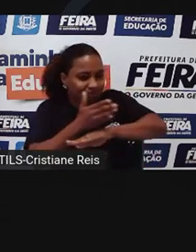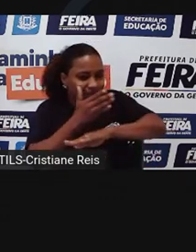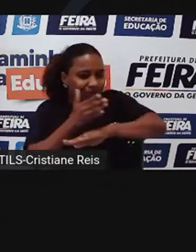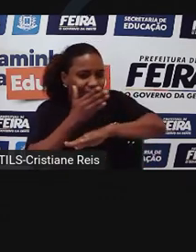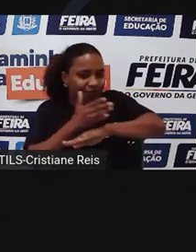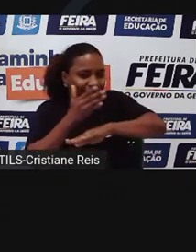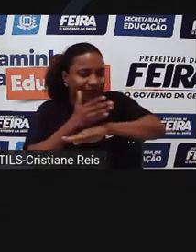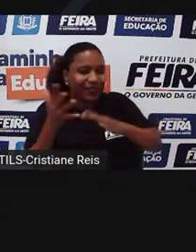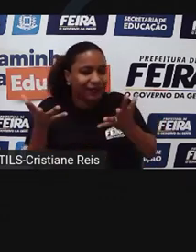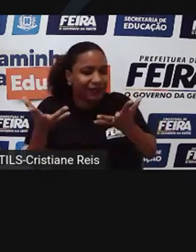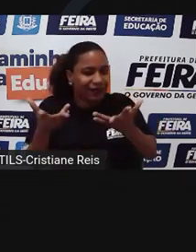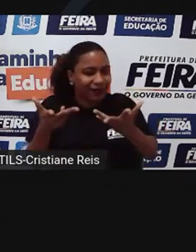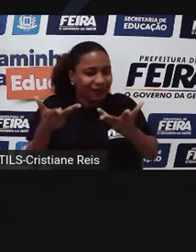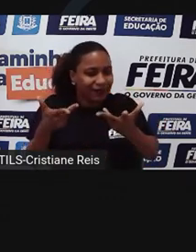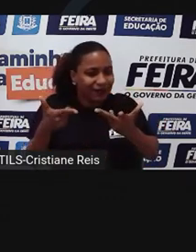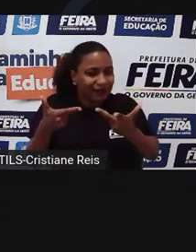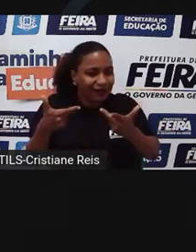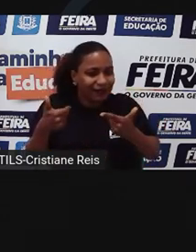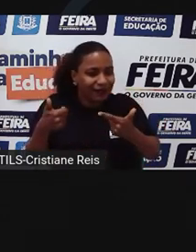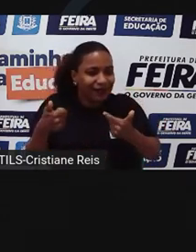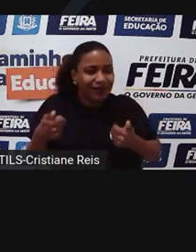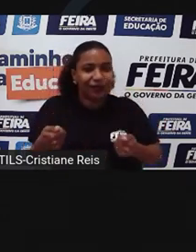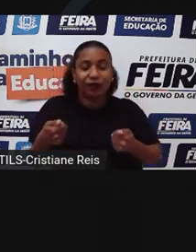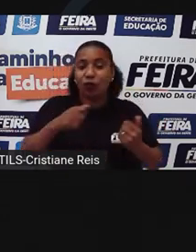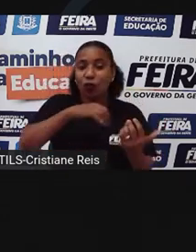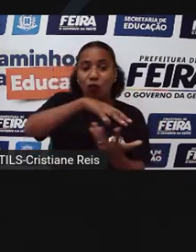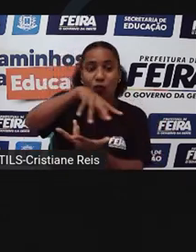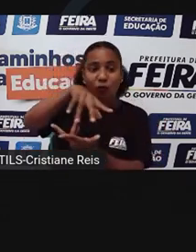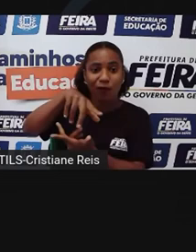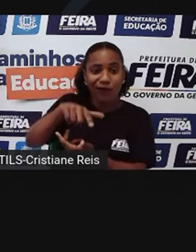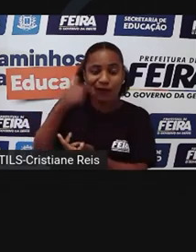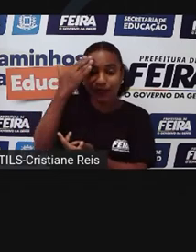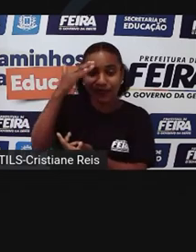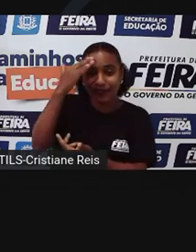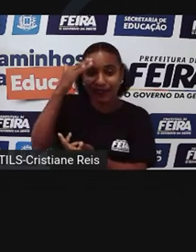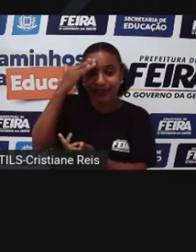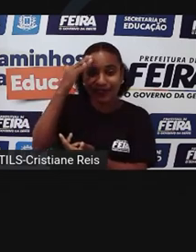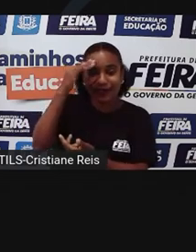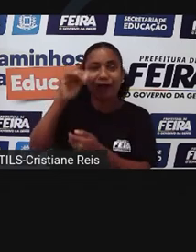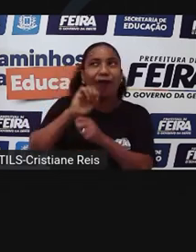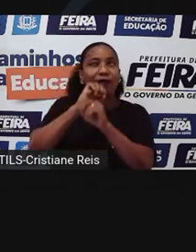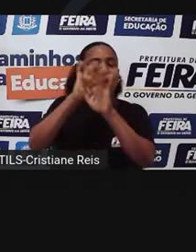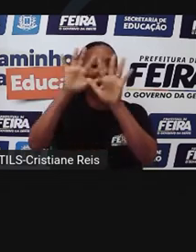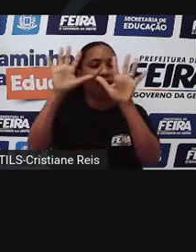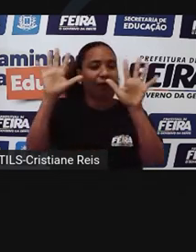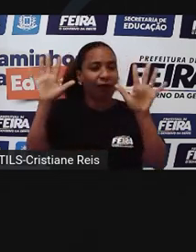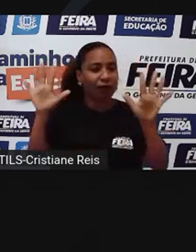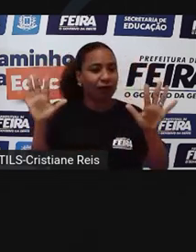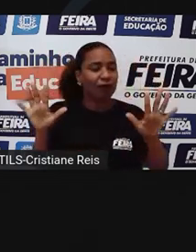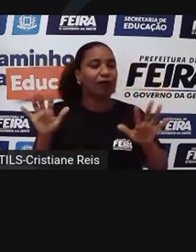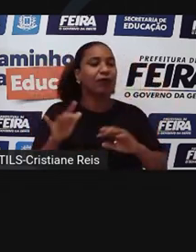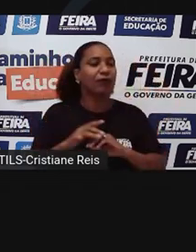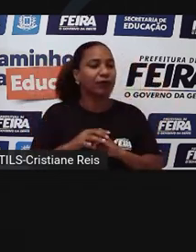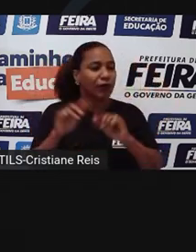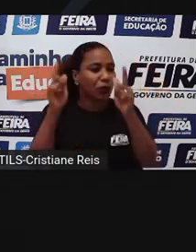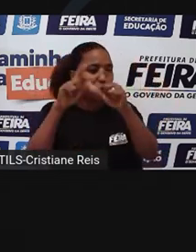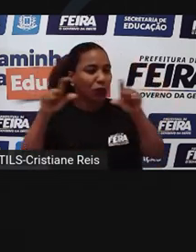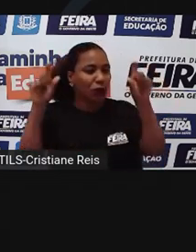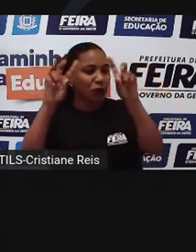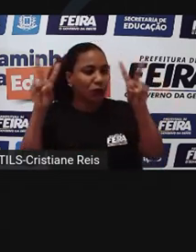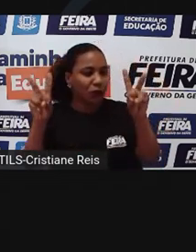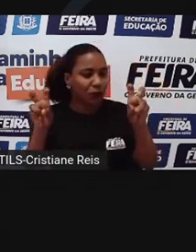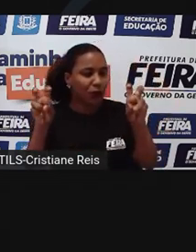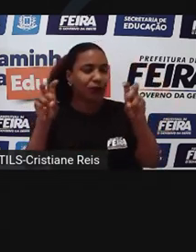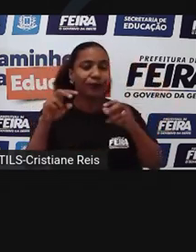Através da leitura, começamos a entender mais o mundo. Através da leitura, temos uma compreensão maior sobre um tópico que nos interessa.